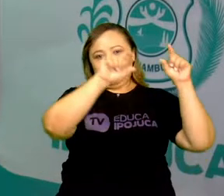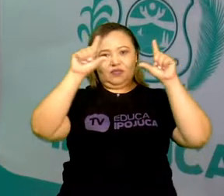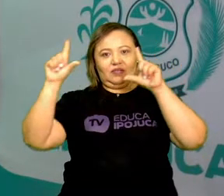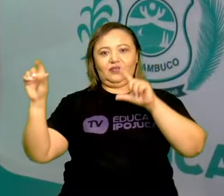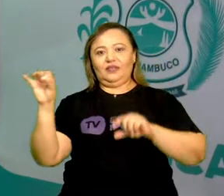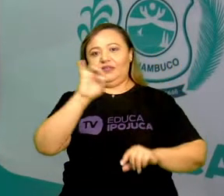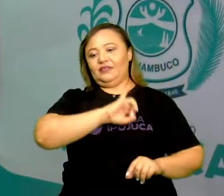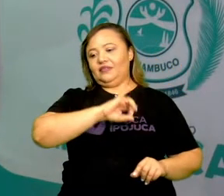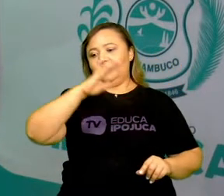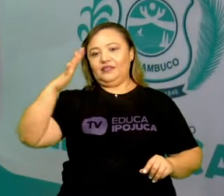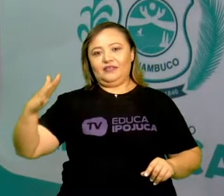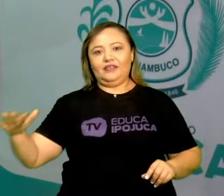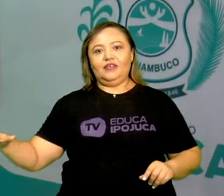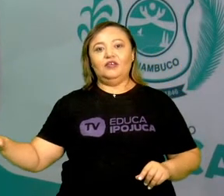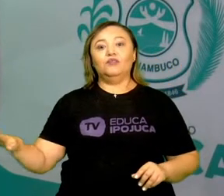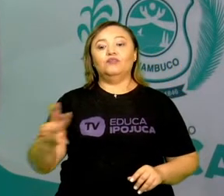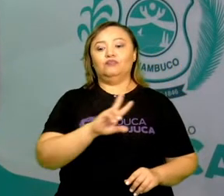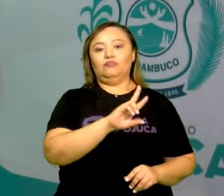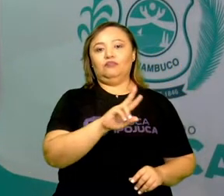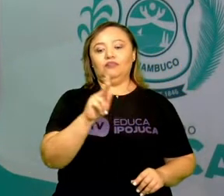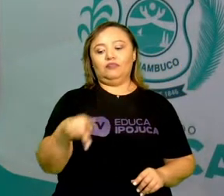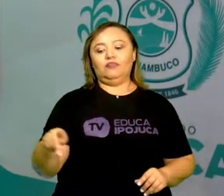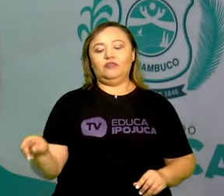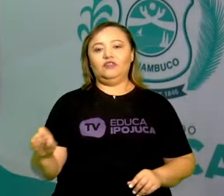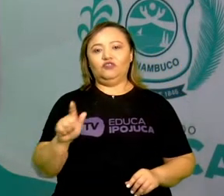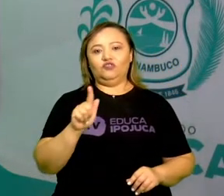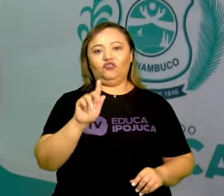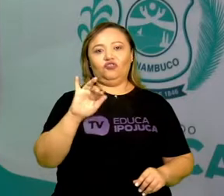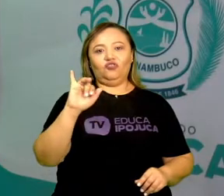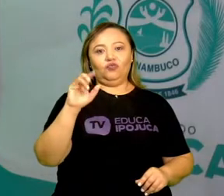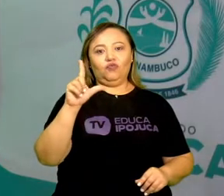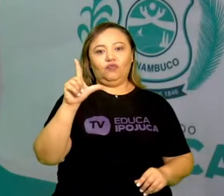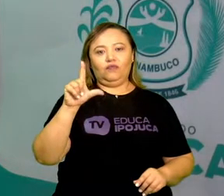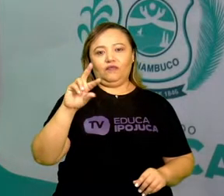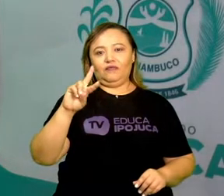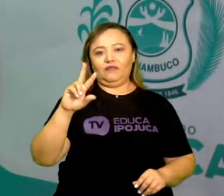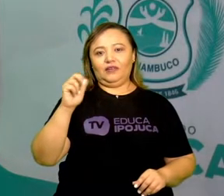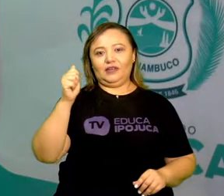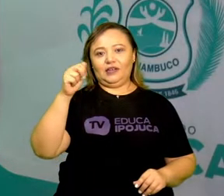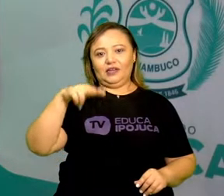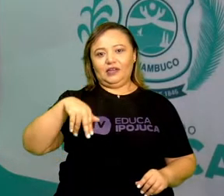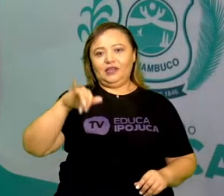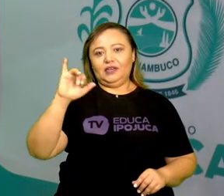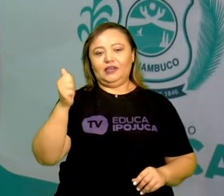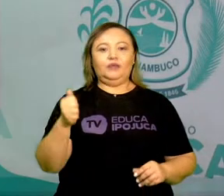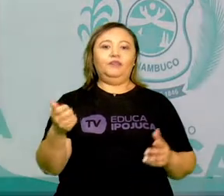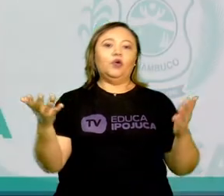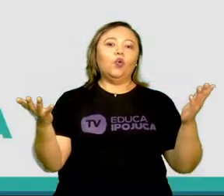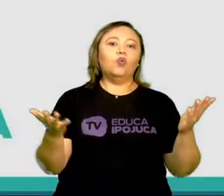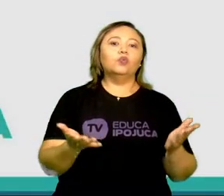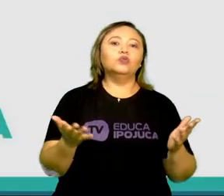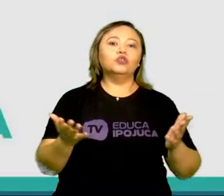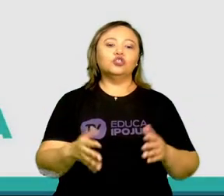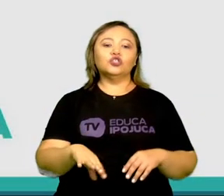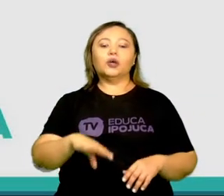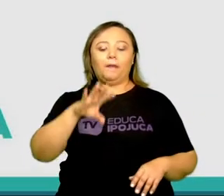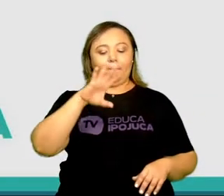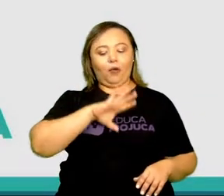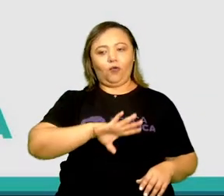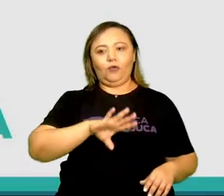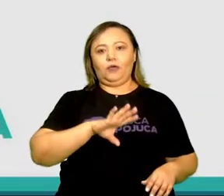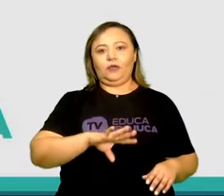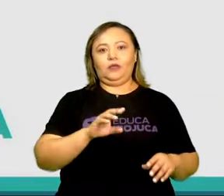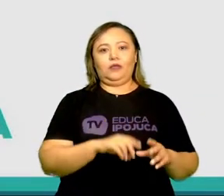Giovânia Gomes e hoje iremos falar na nossa aula de língua portuguesa sobre o uso da letra